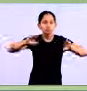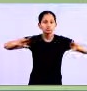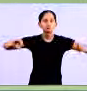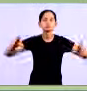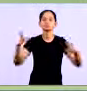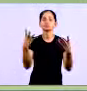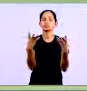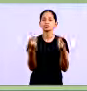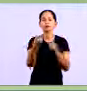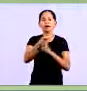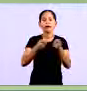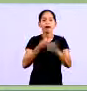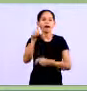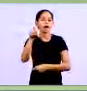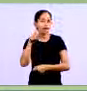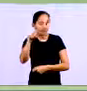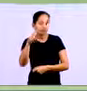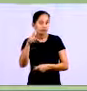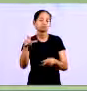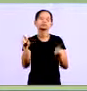Controle de cartão de crédito